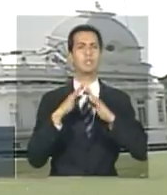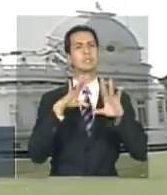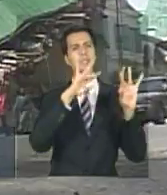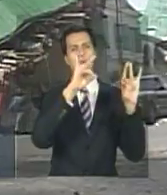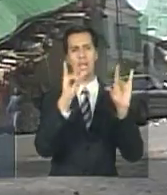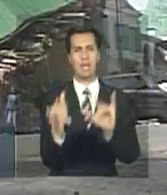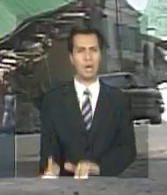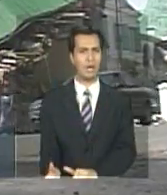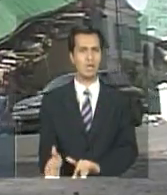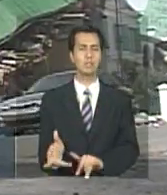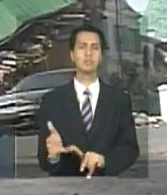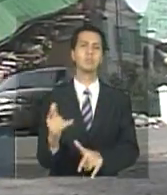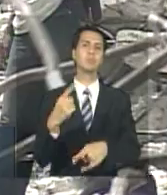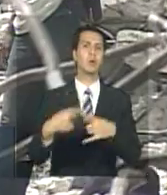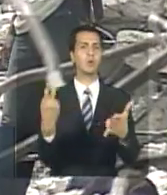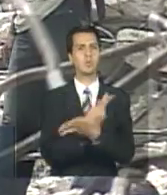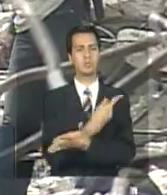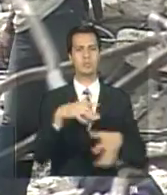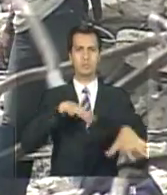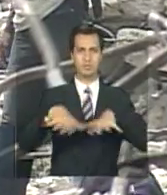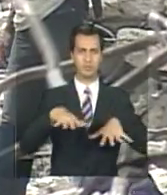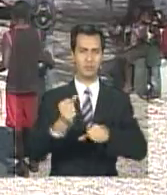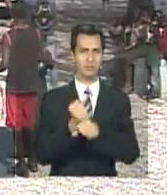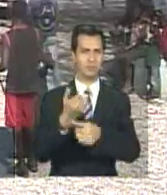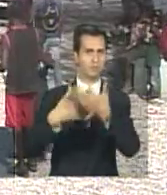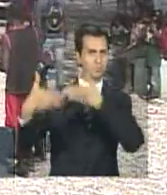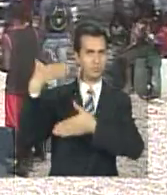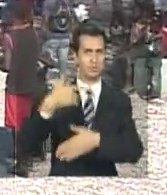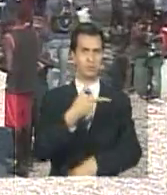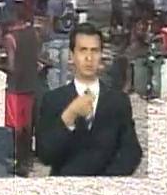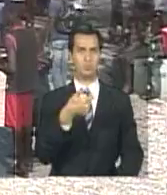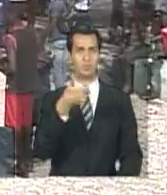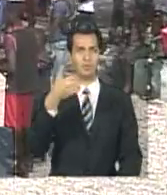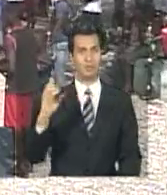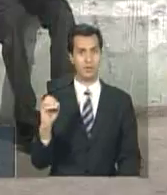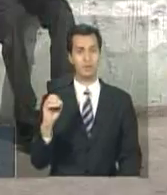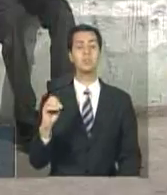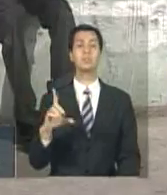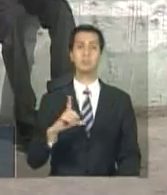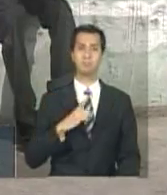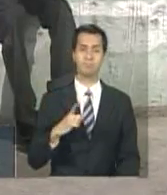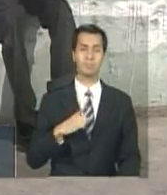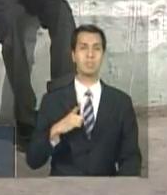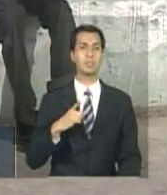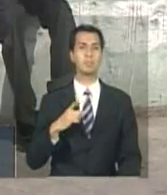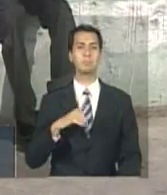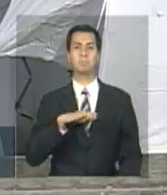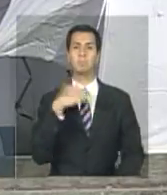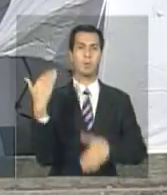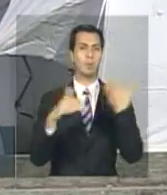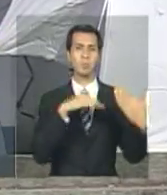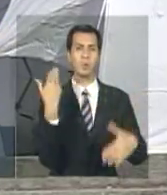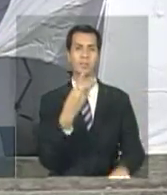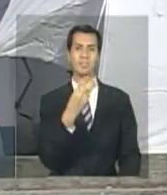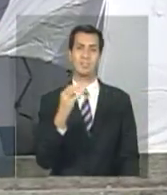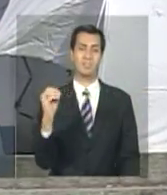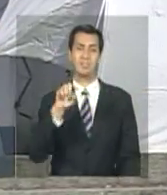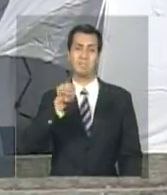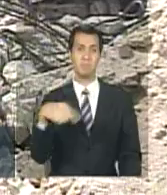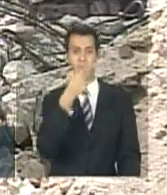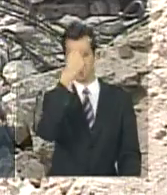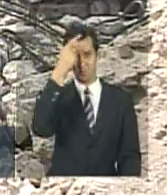terremoto de 12 de janeiro de 2010. Matou mais de 300 mil pessoas em Porto Príncipe e